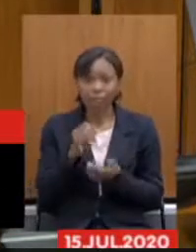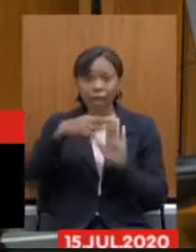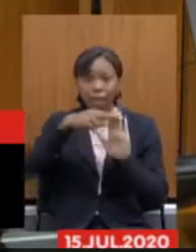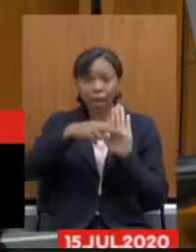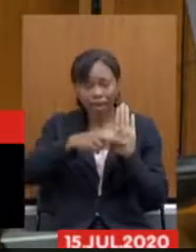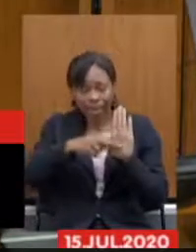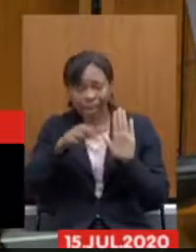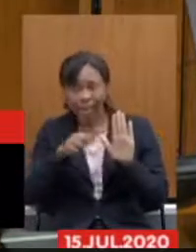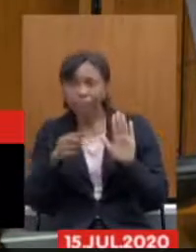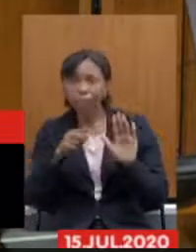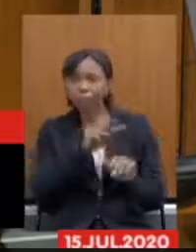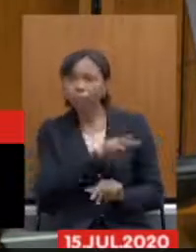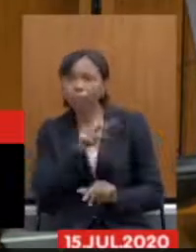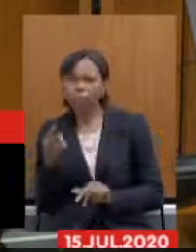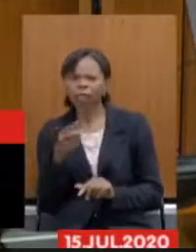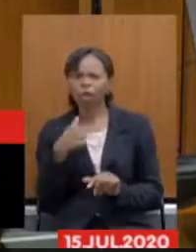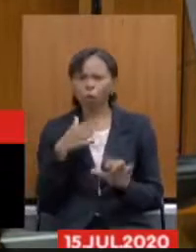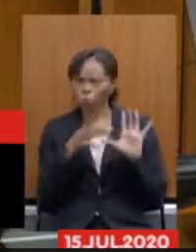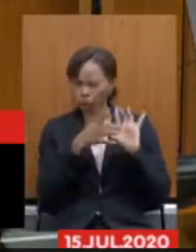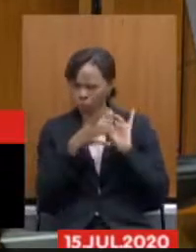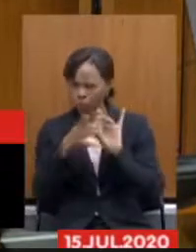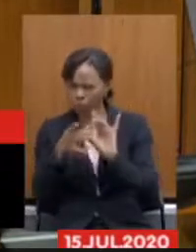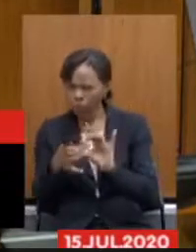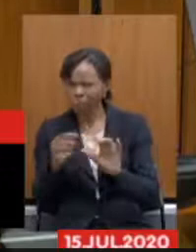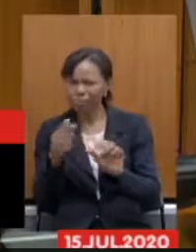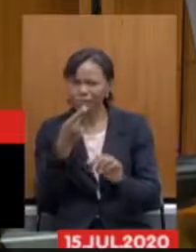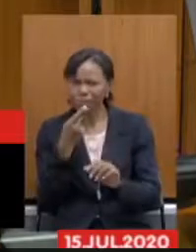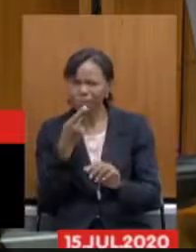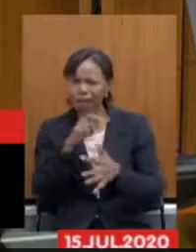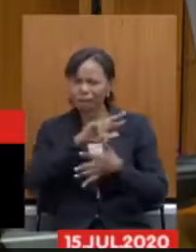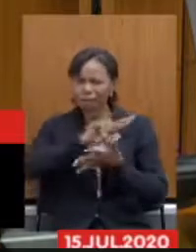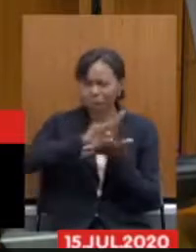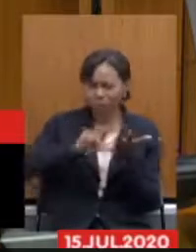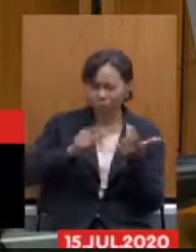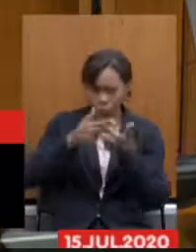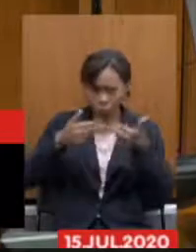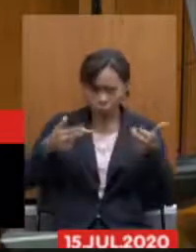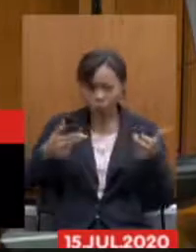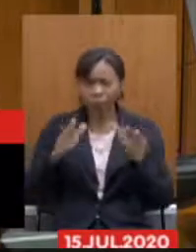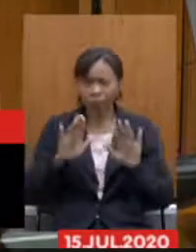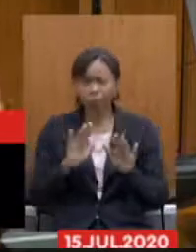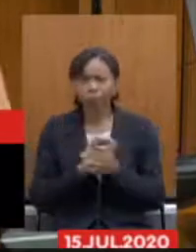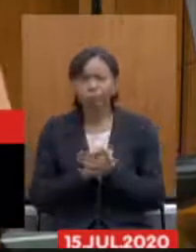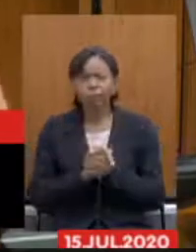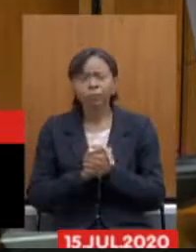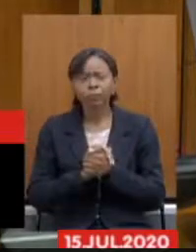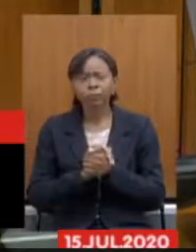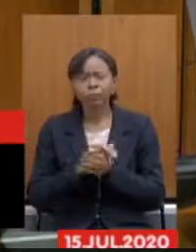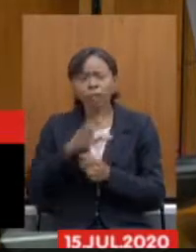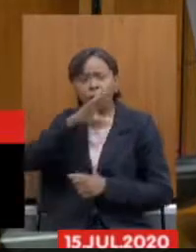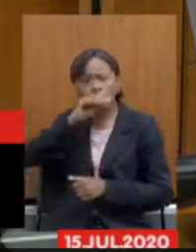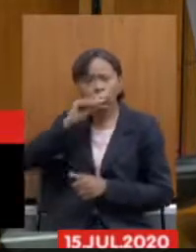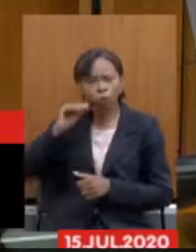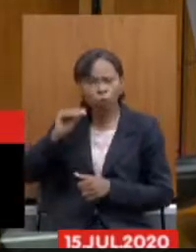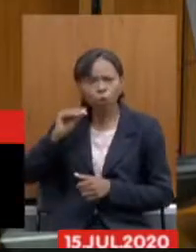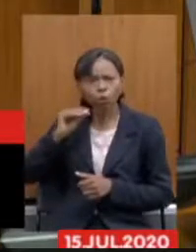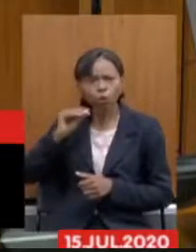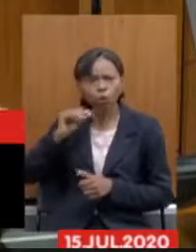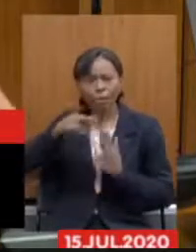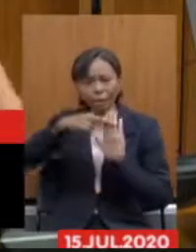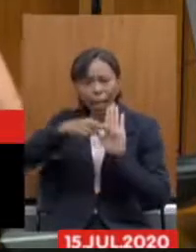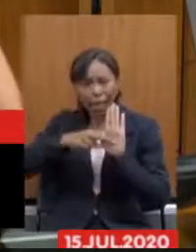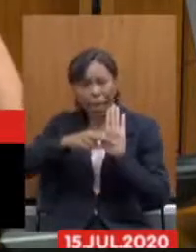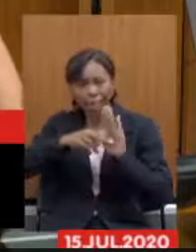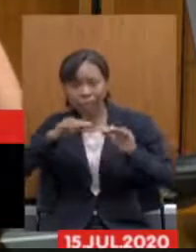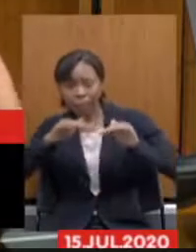regras de transição eu vou fazer aqui um contexto que eu vou conseguir falar várias coisas ao mesmo tempo esse servidor que tem a regra pela média o que o